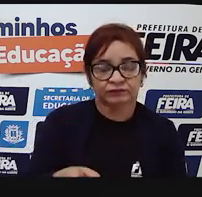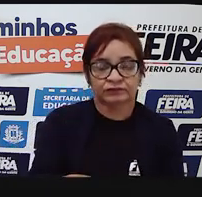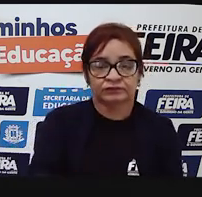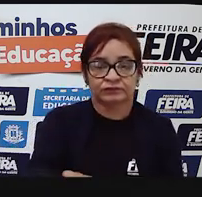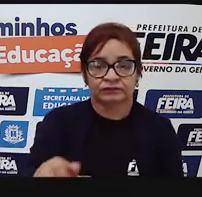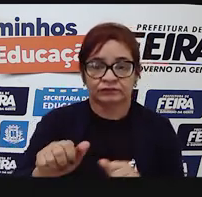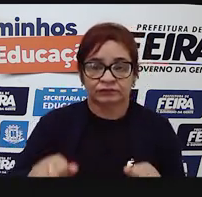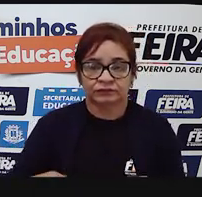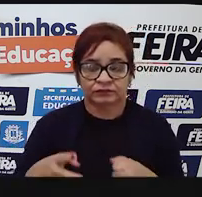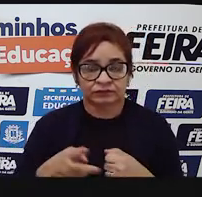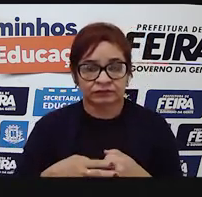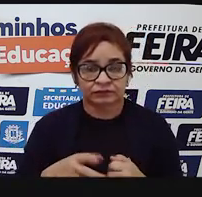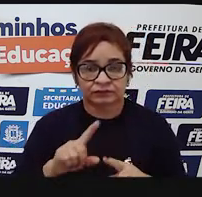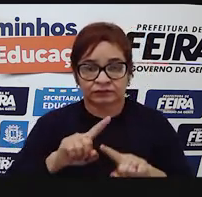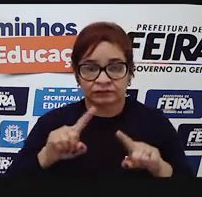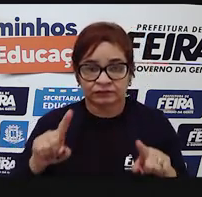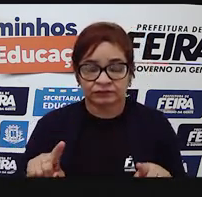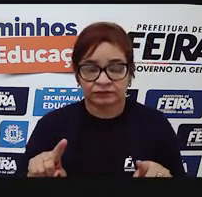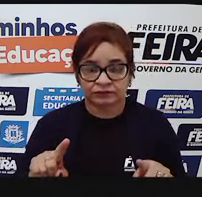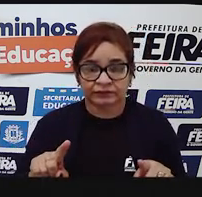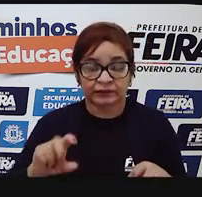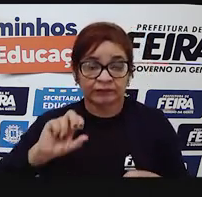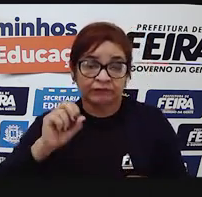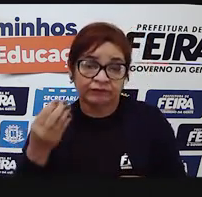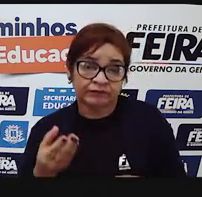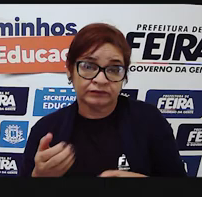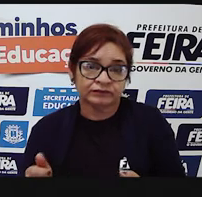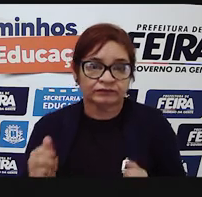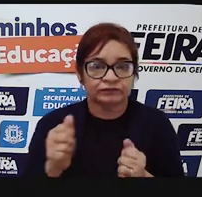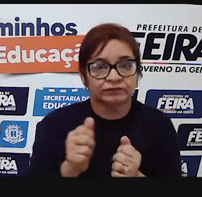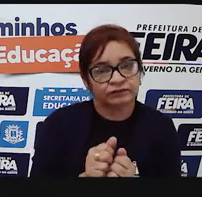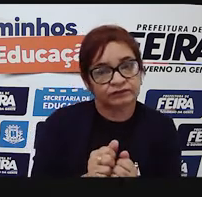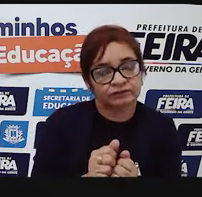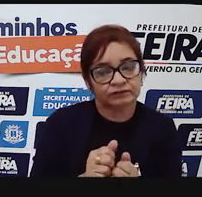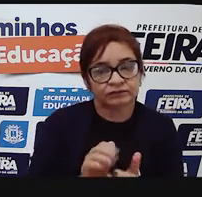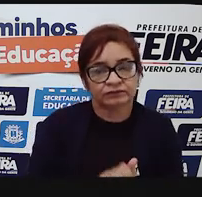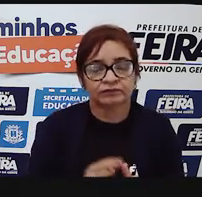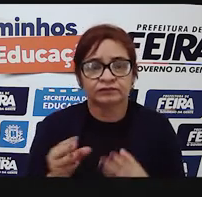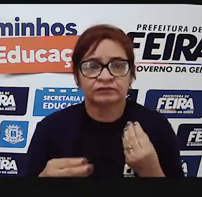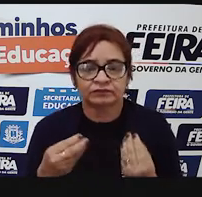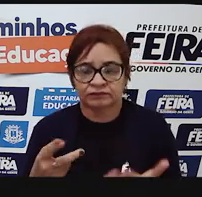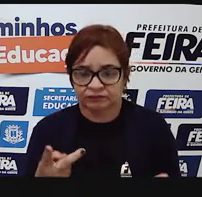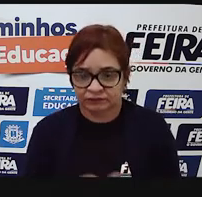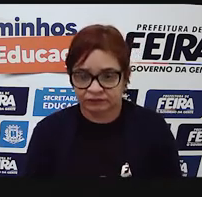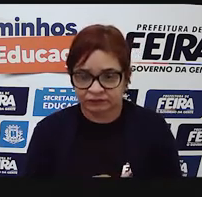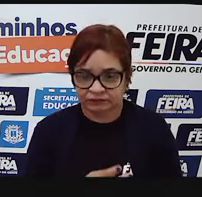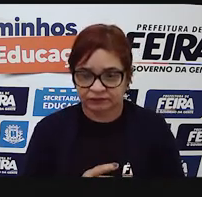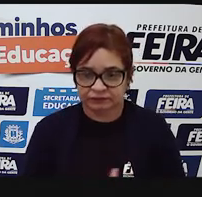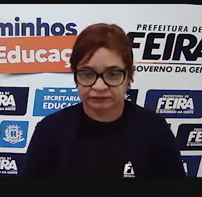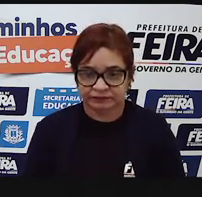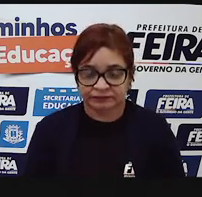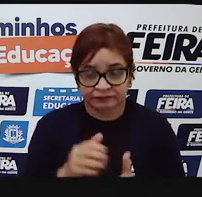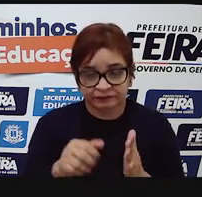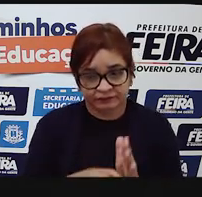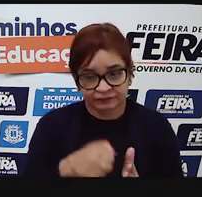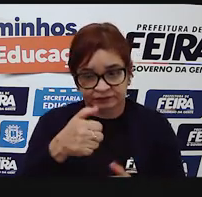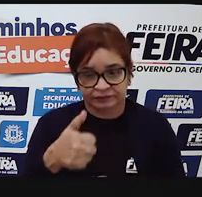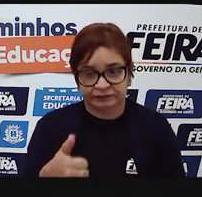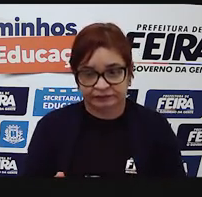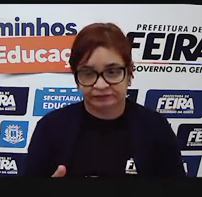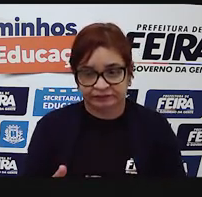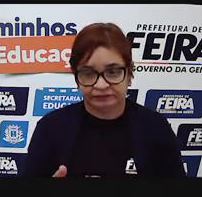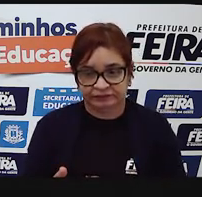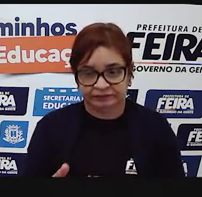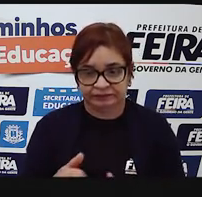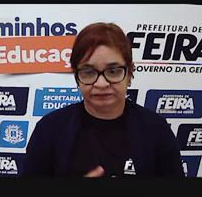verbal, não verbal e mista. Como é que isso acontece? Primeiro, a